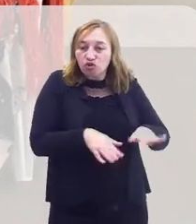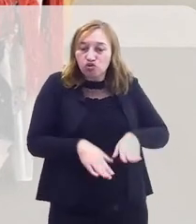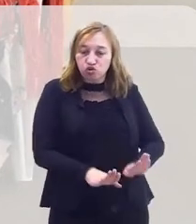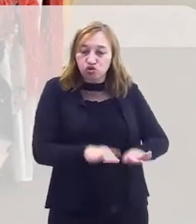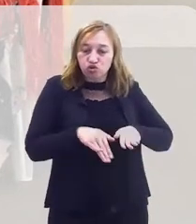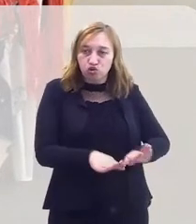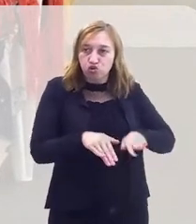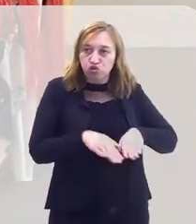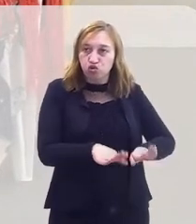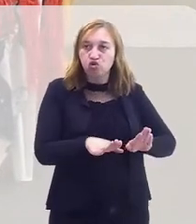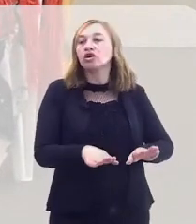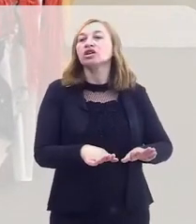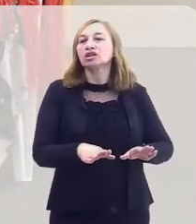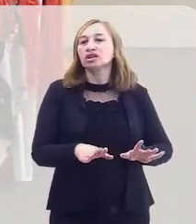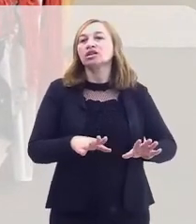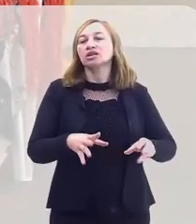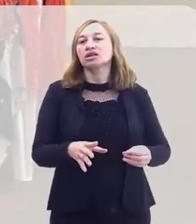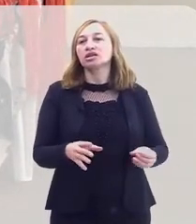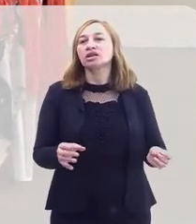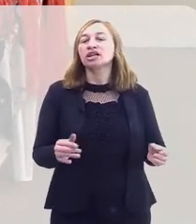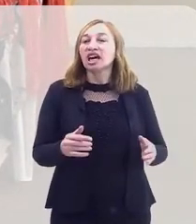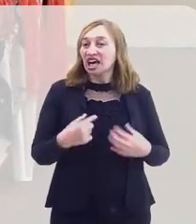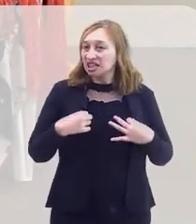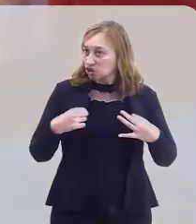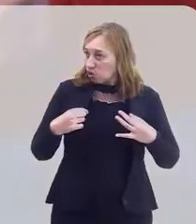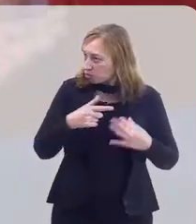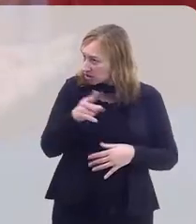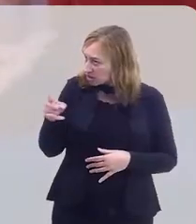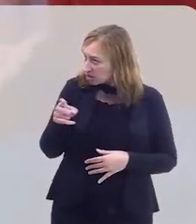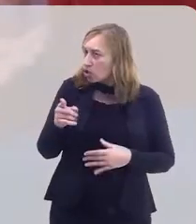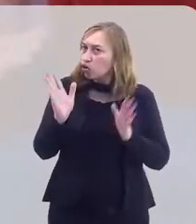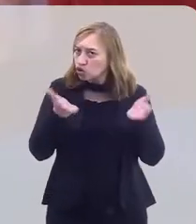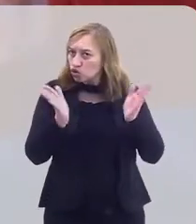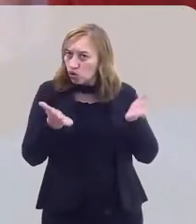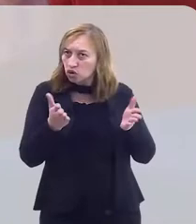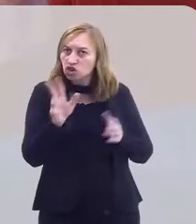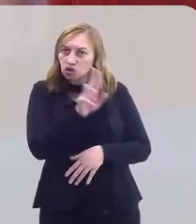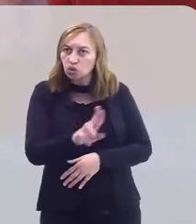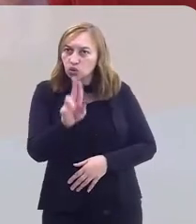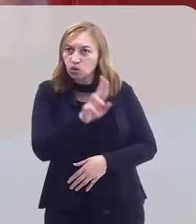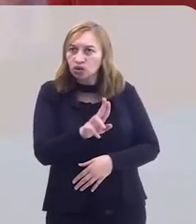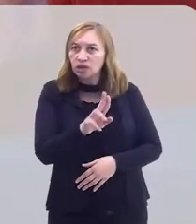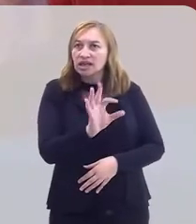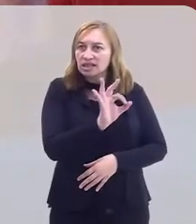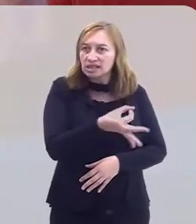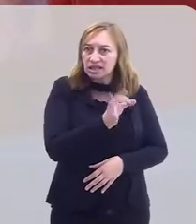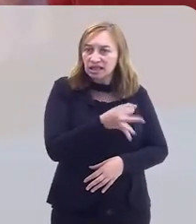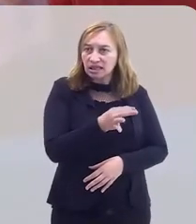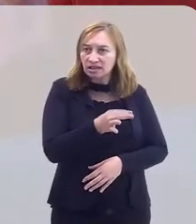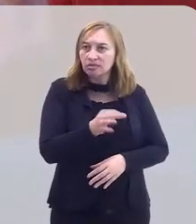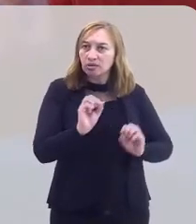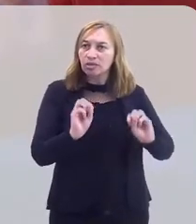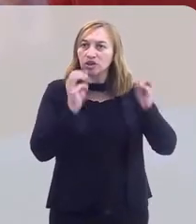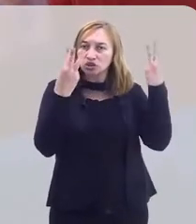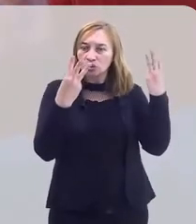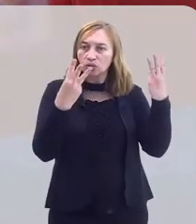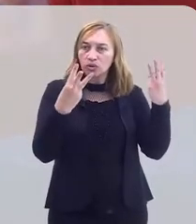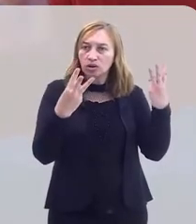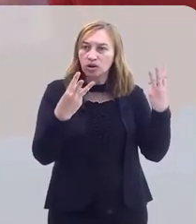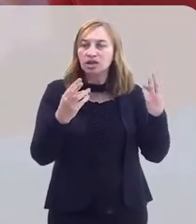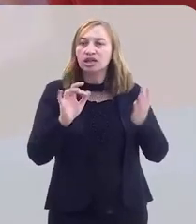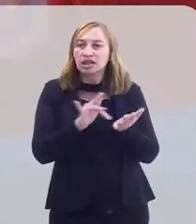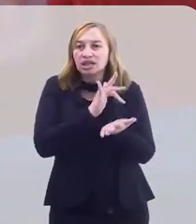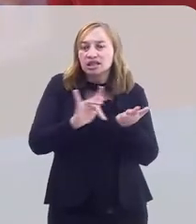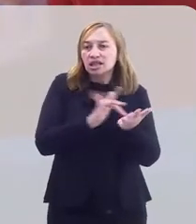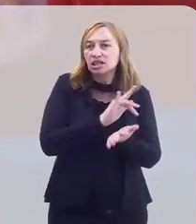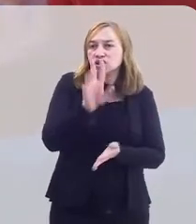executava a coisinha e a perfeição. de roupa que é muito bonita. Essas roupas, hoje em dia, que se usa, foram, justamente, roupas para show que